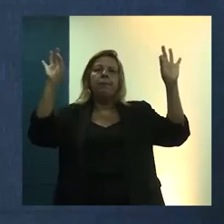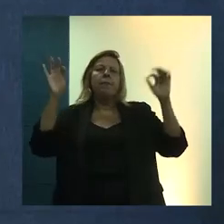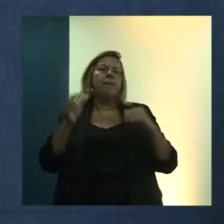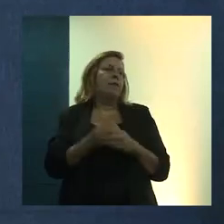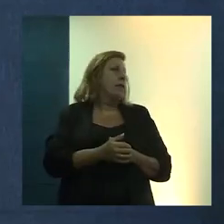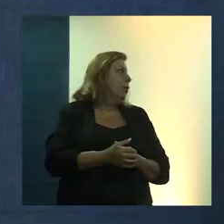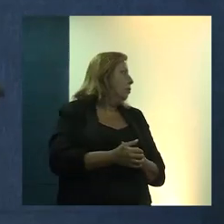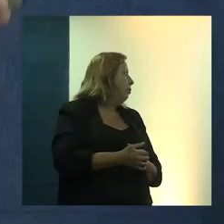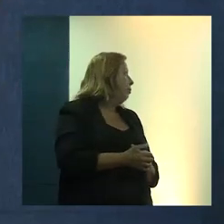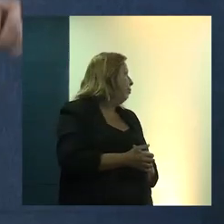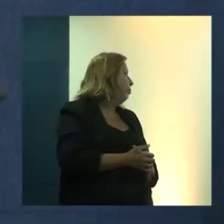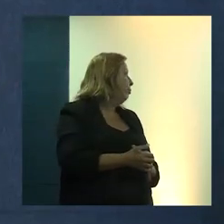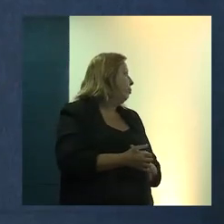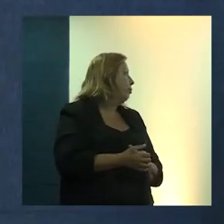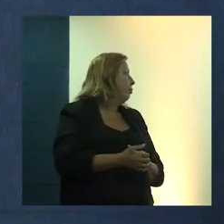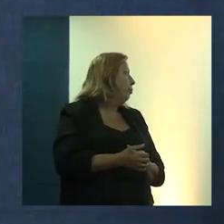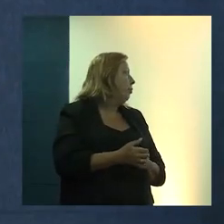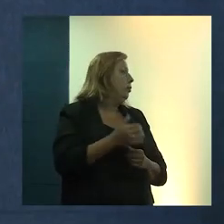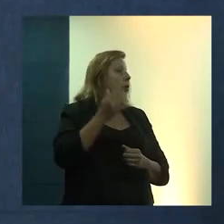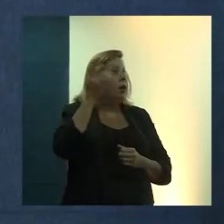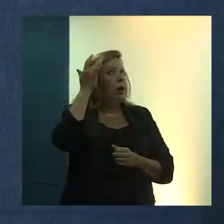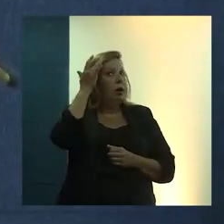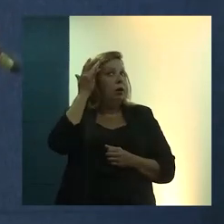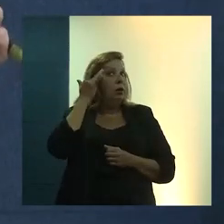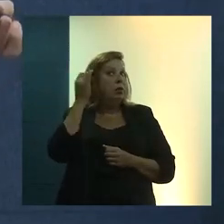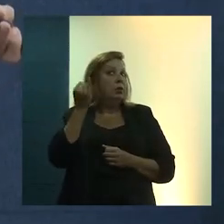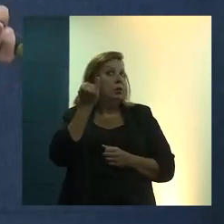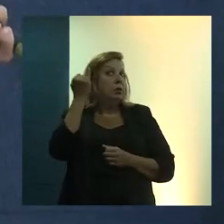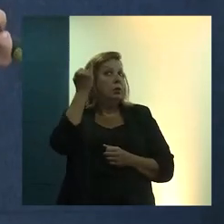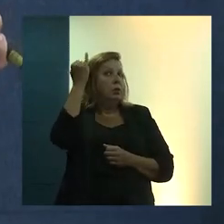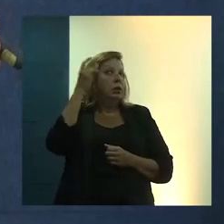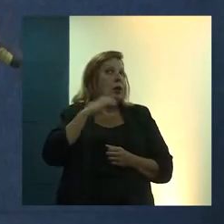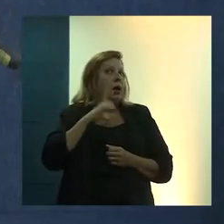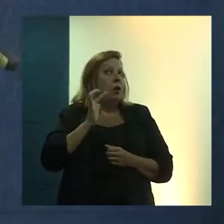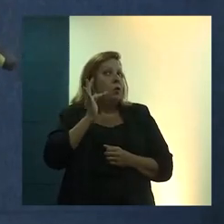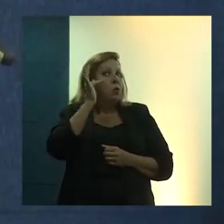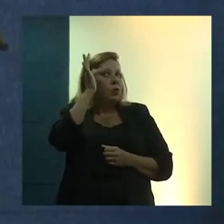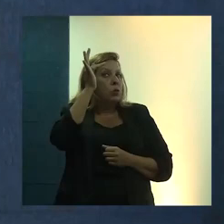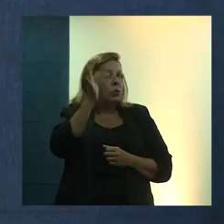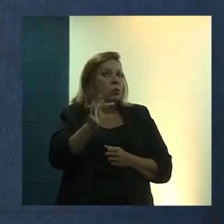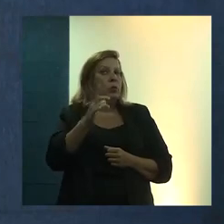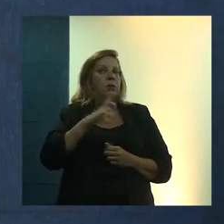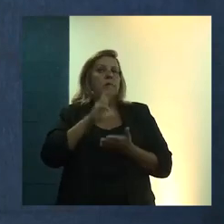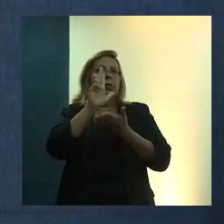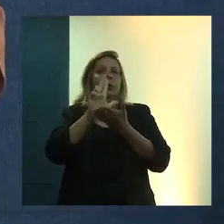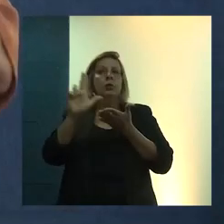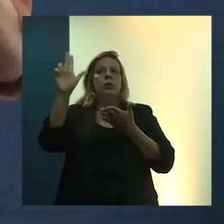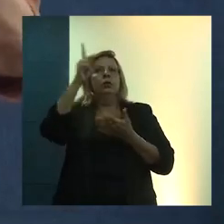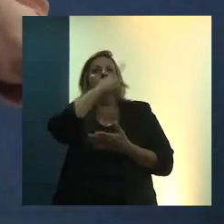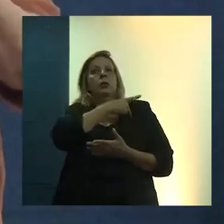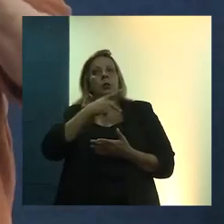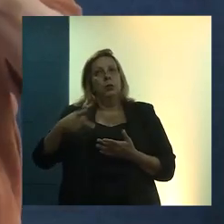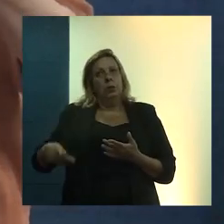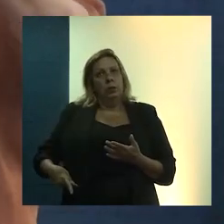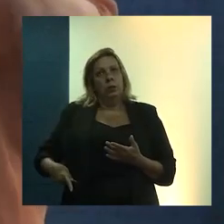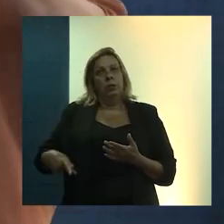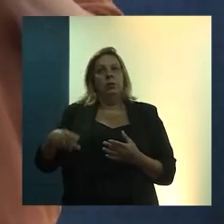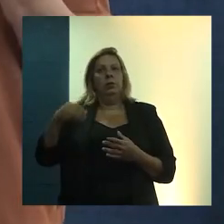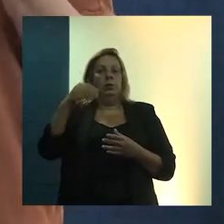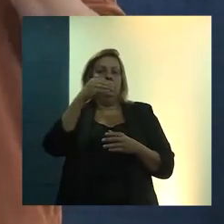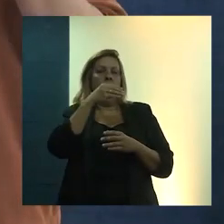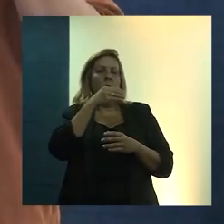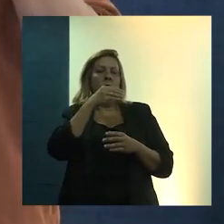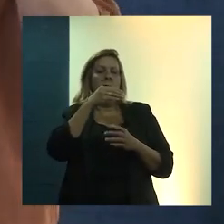acho importantes, que a área de extensão é o futuro da nossa universidade pública. Exatamente no pós-industrial,